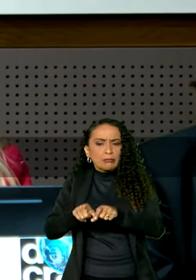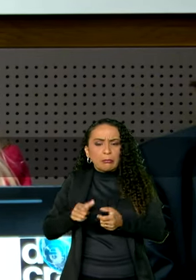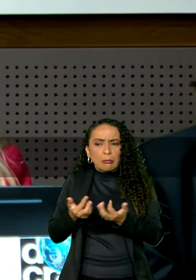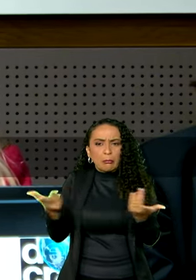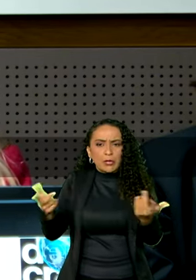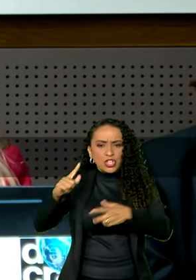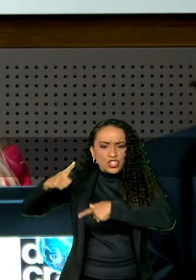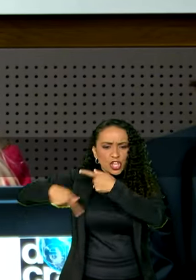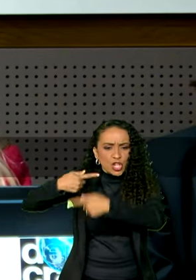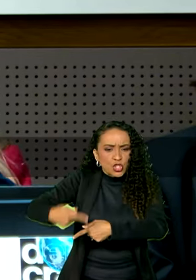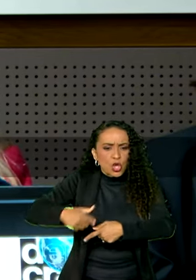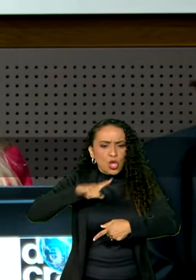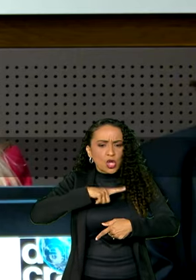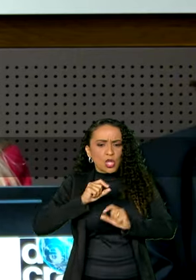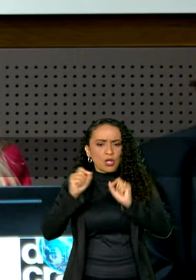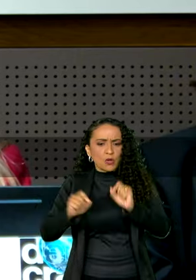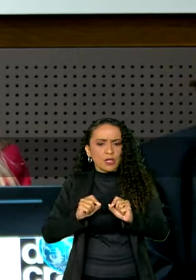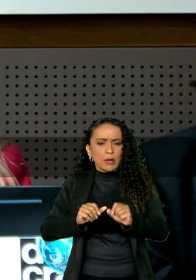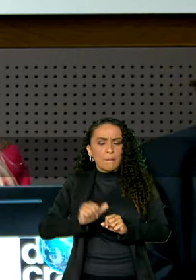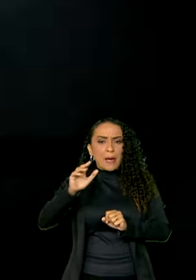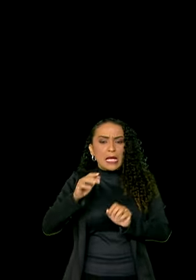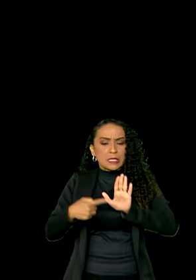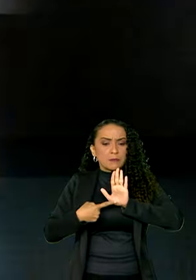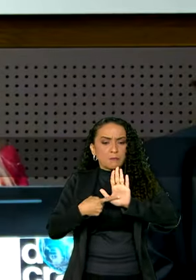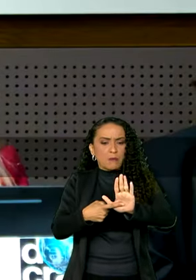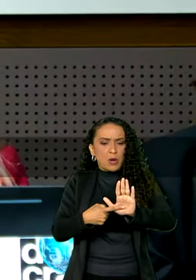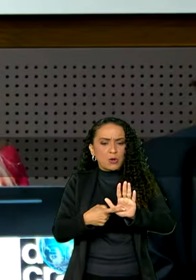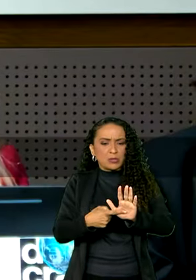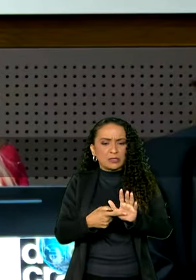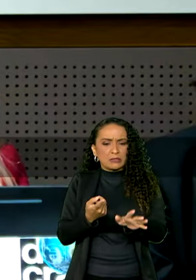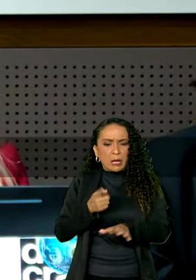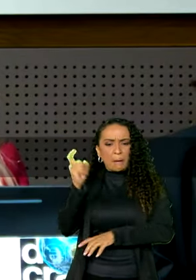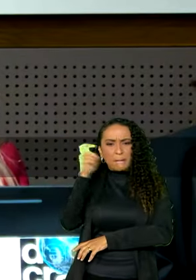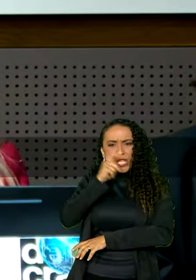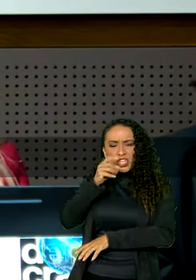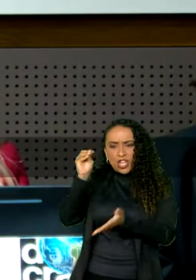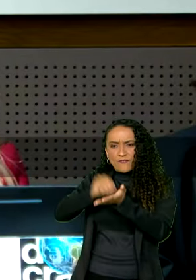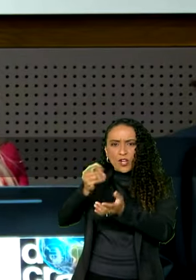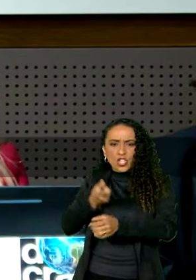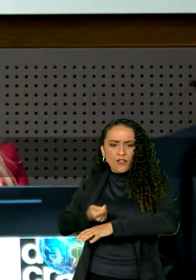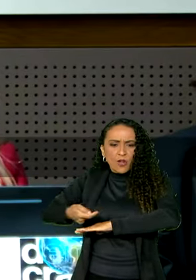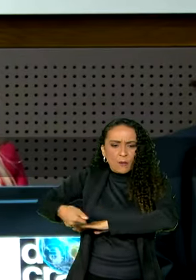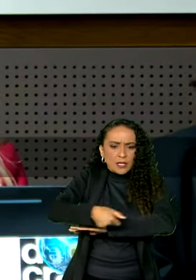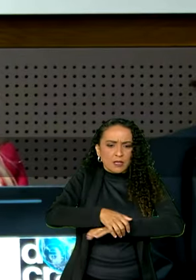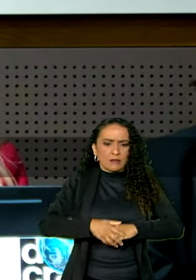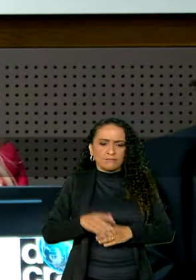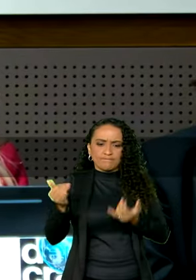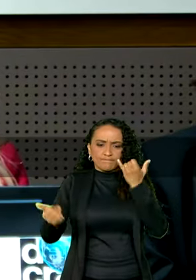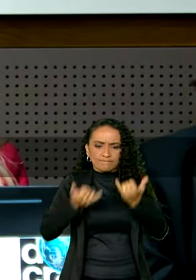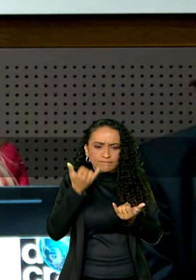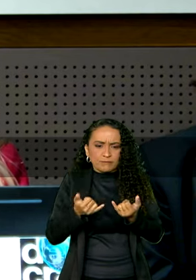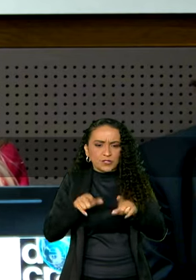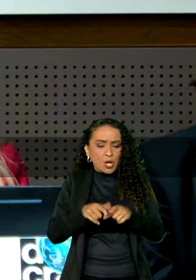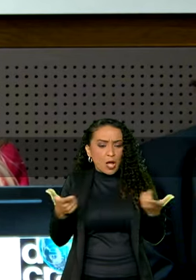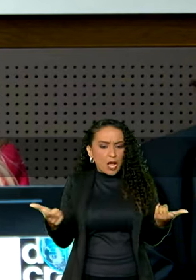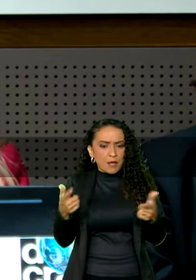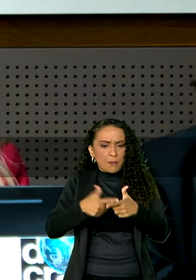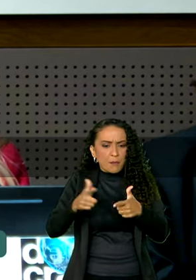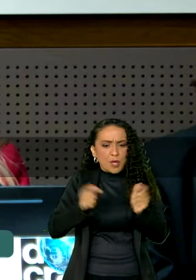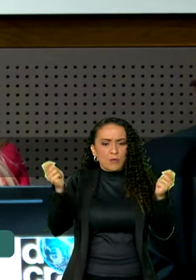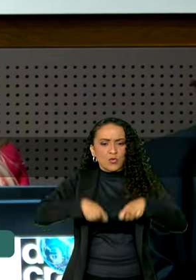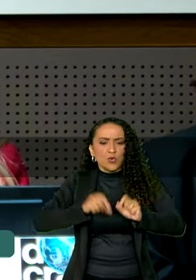generações haviam estado mais expostas à mentira e à desinformação. Esta é a grande paradoja que vivemos e, por isso,